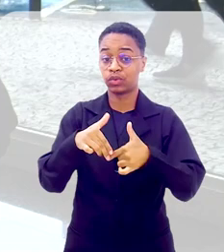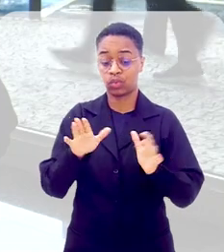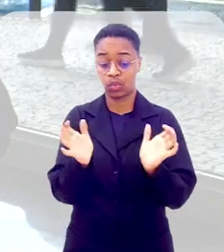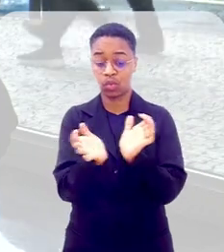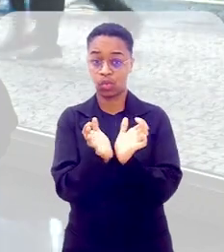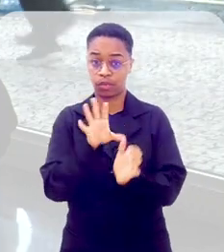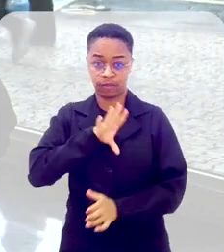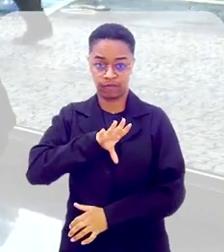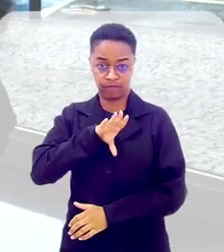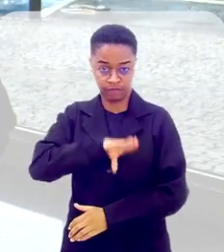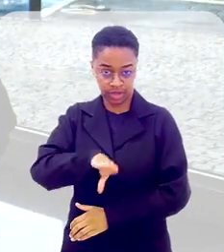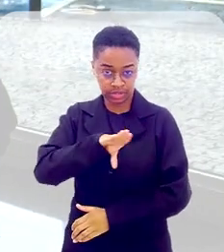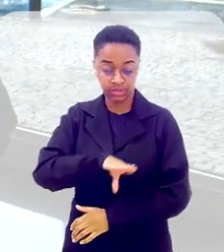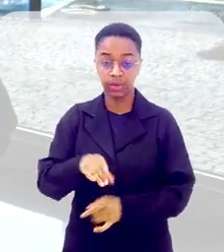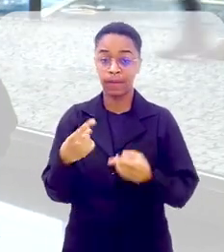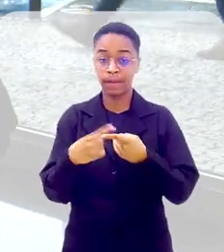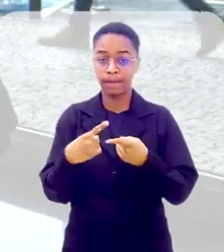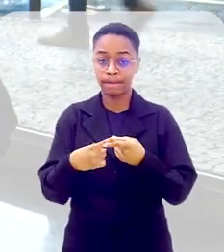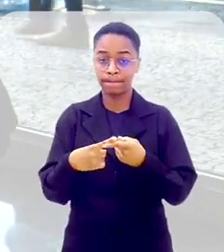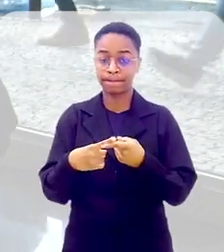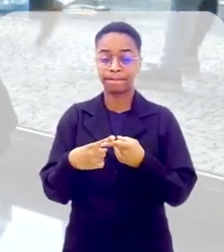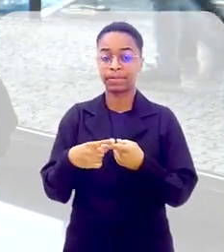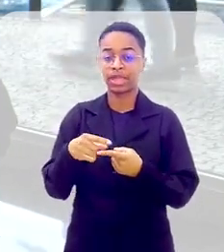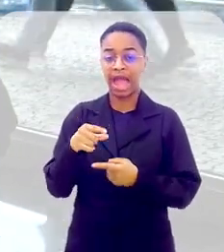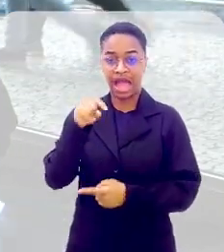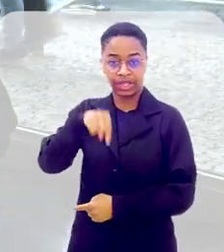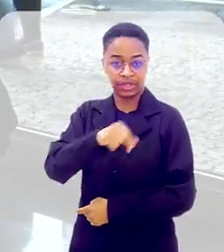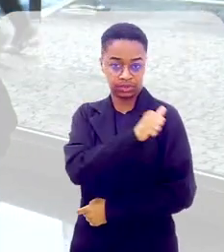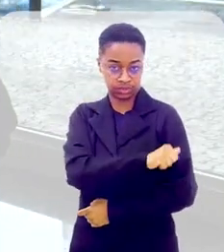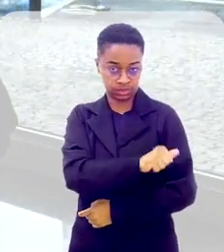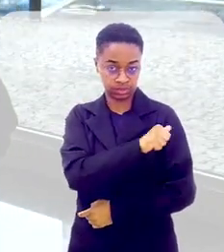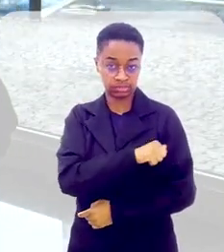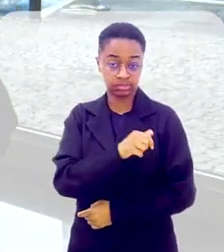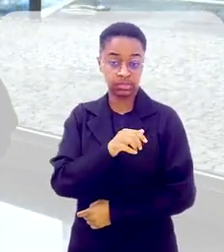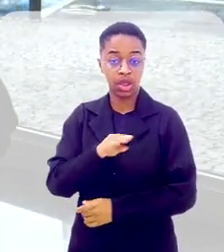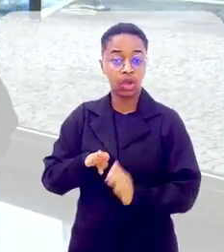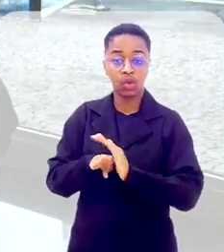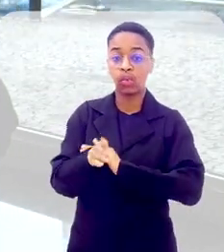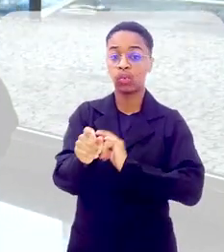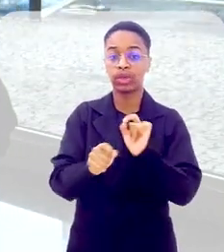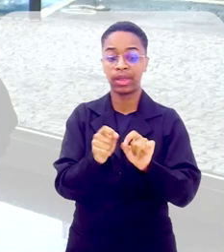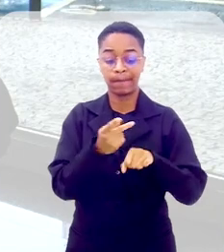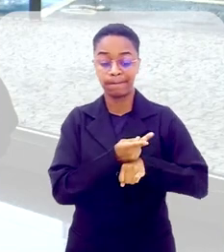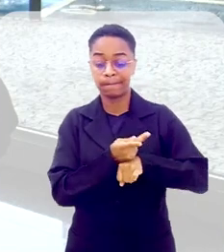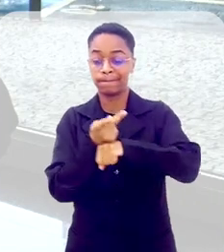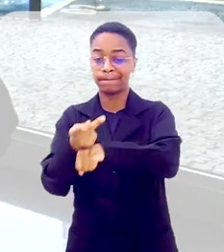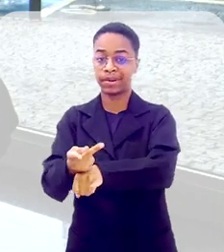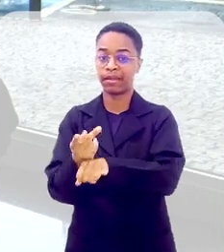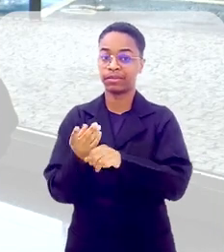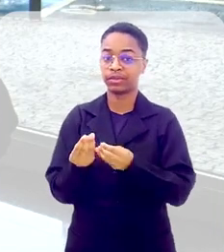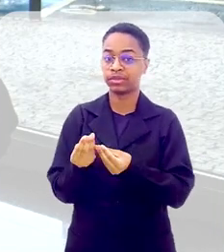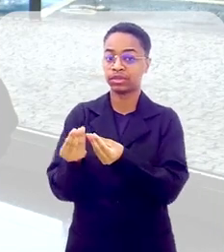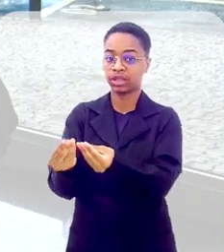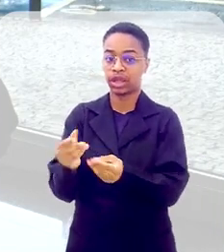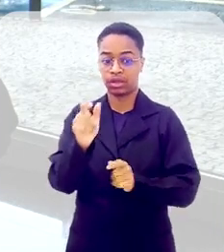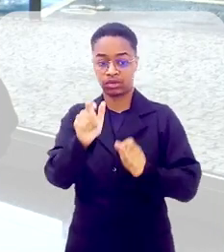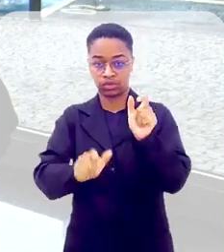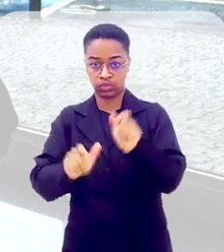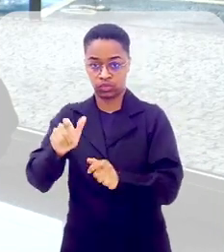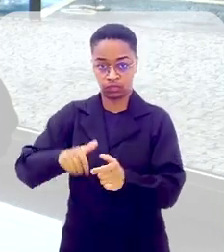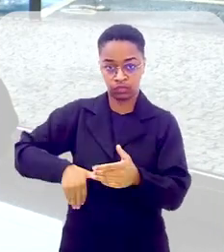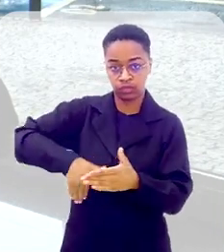vascaínos. Era comum, naquela época, no Rio de Janeiro, fazer uma premiação aos